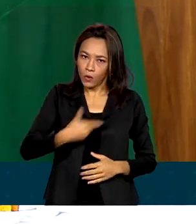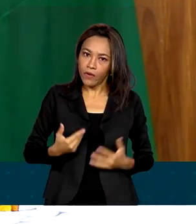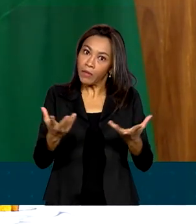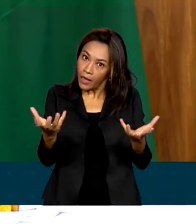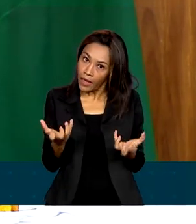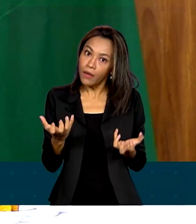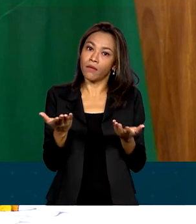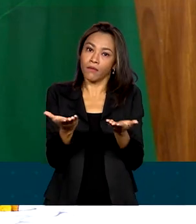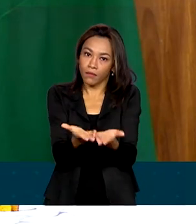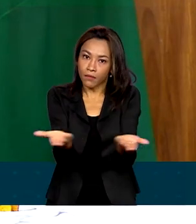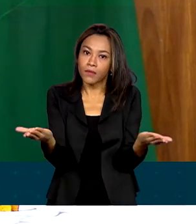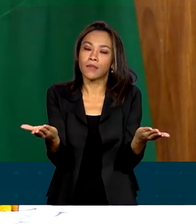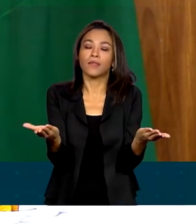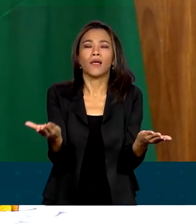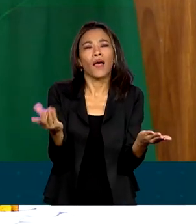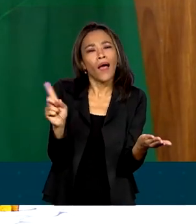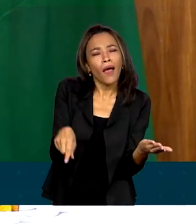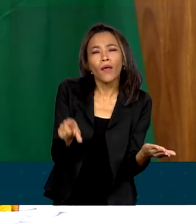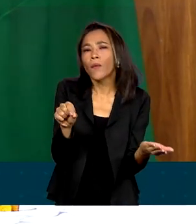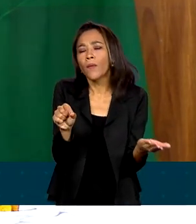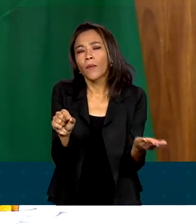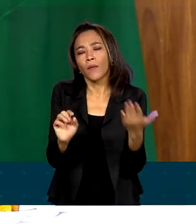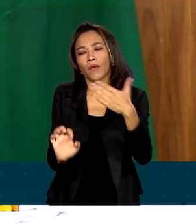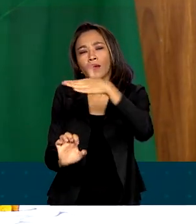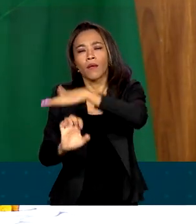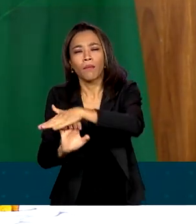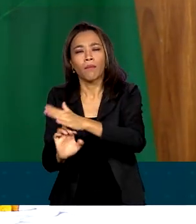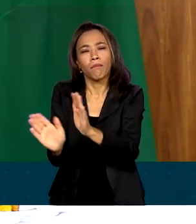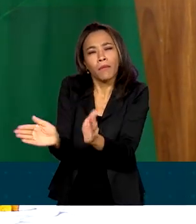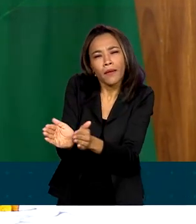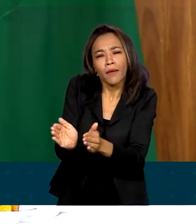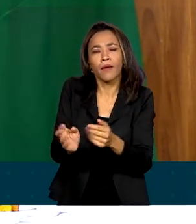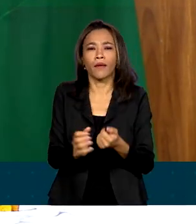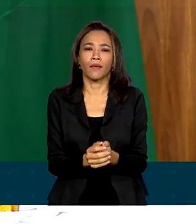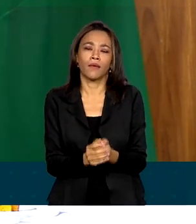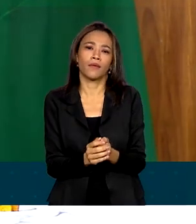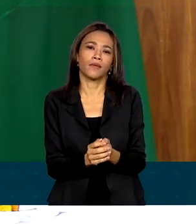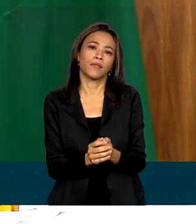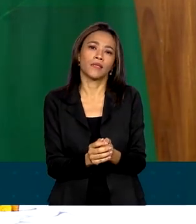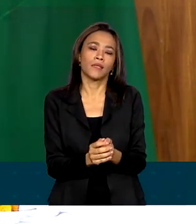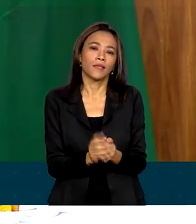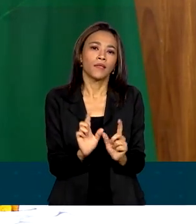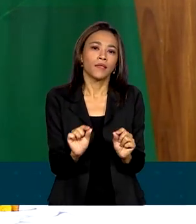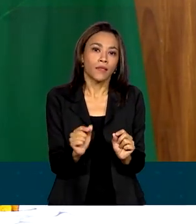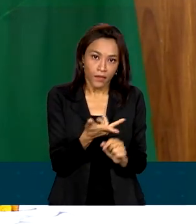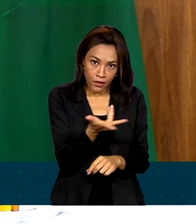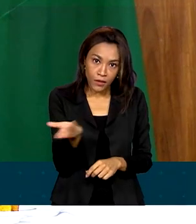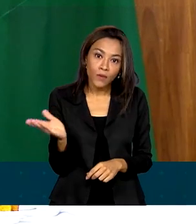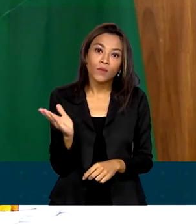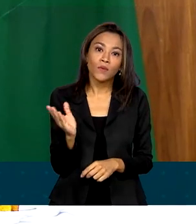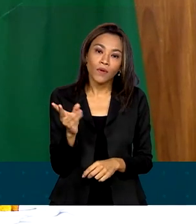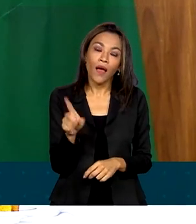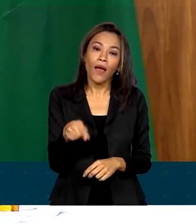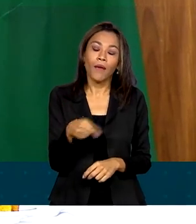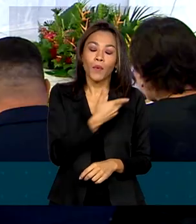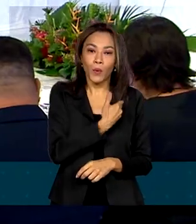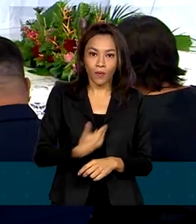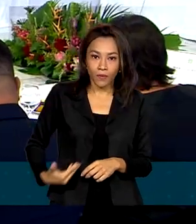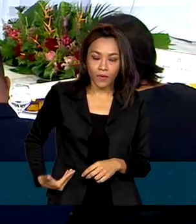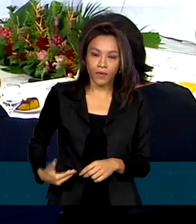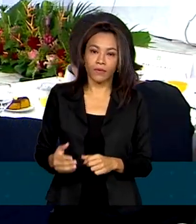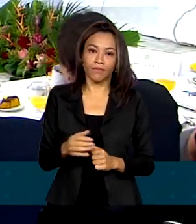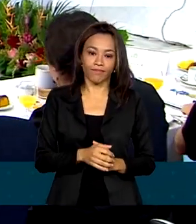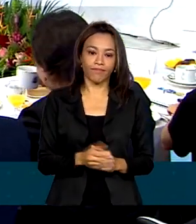funcionamento. São pequenos e médios empreendedores, são pequenas e médias empresas. Isso vai valer para o governo como um todo.